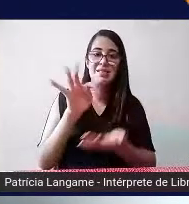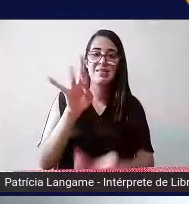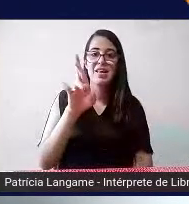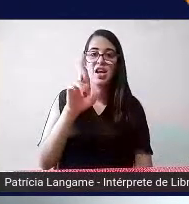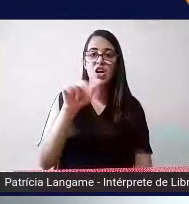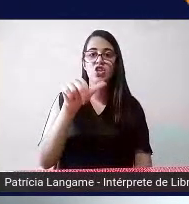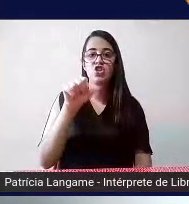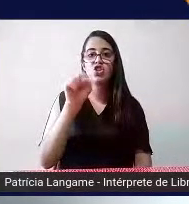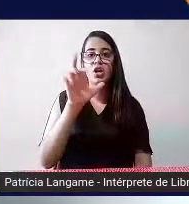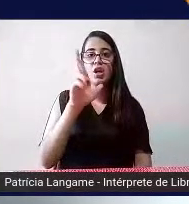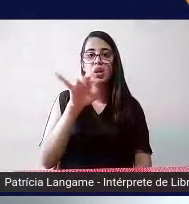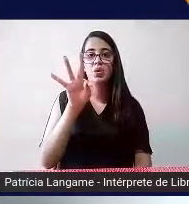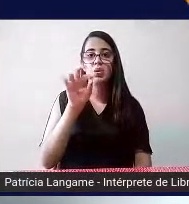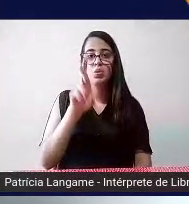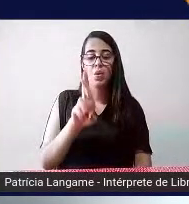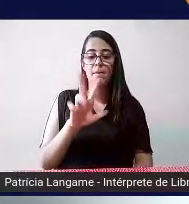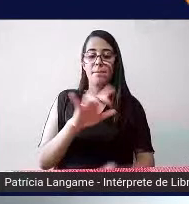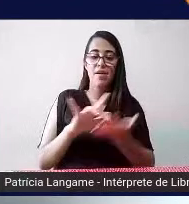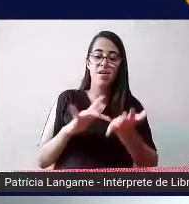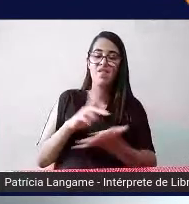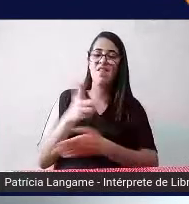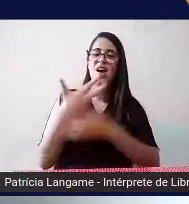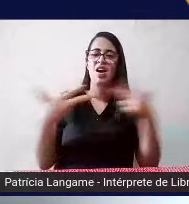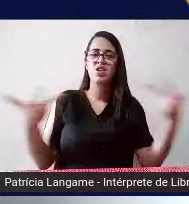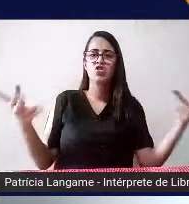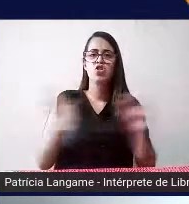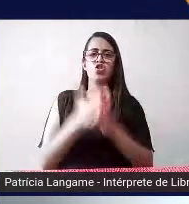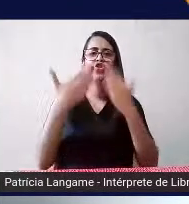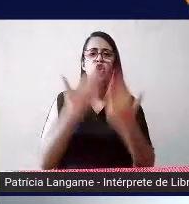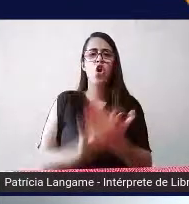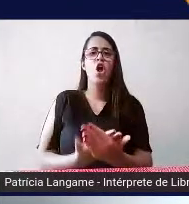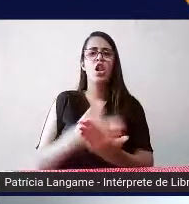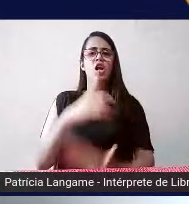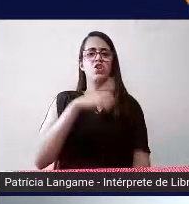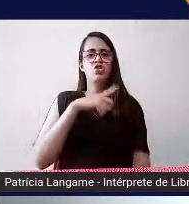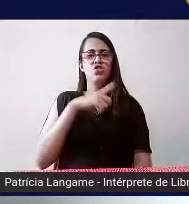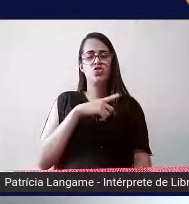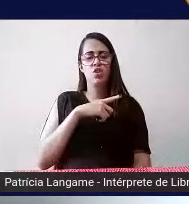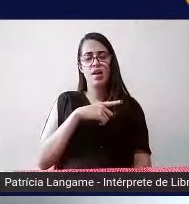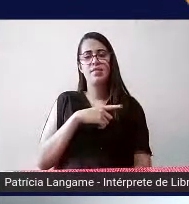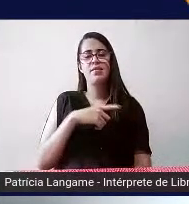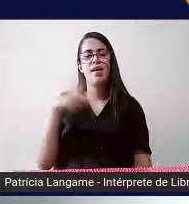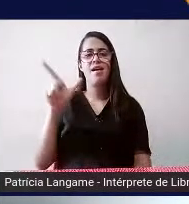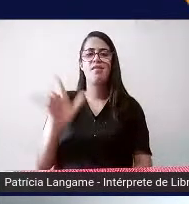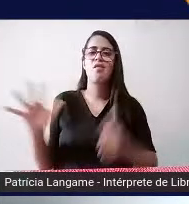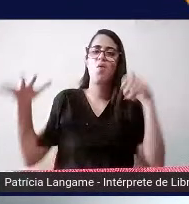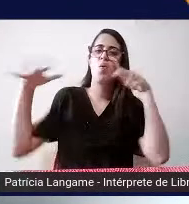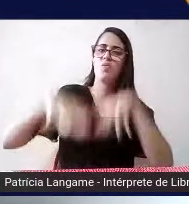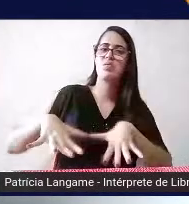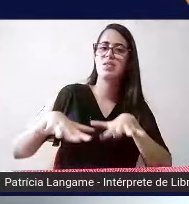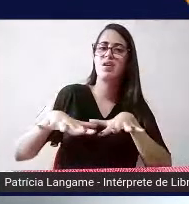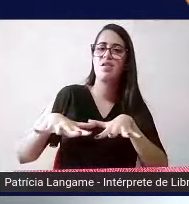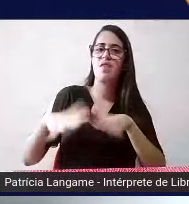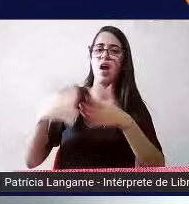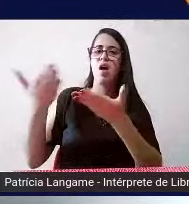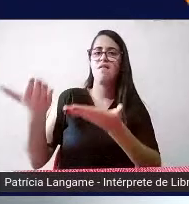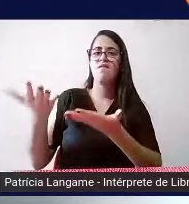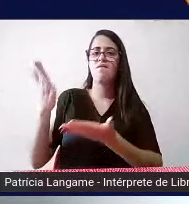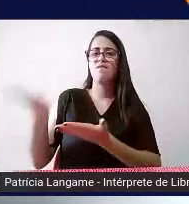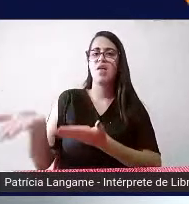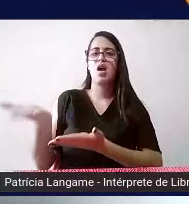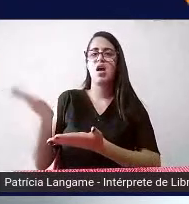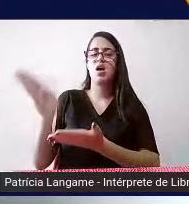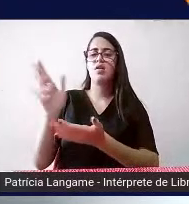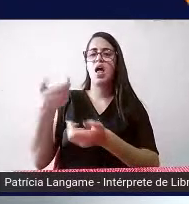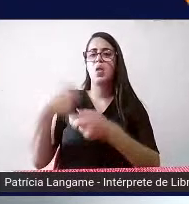então várias escolas que já tem né um perfil de ser inclusiva de receber alunos com deficiência com